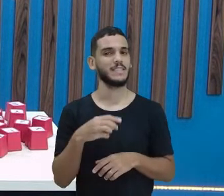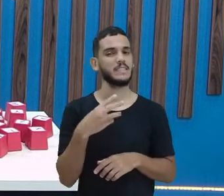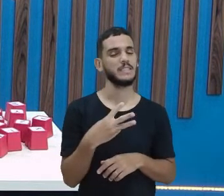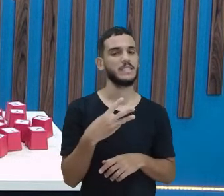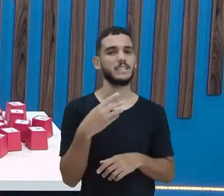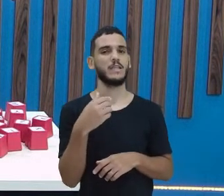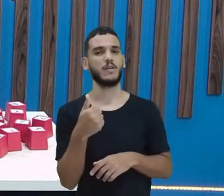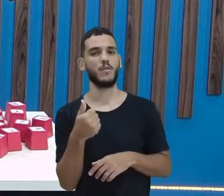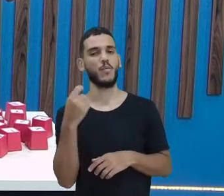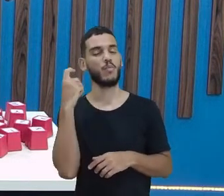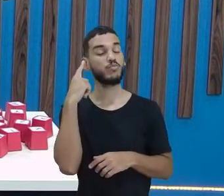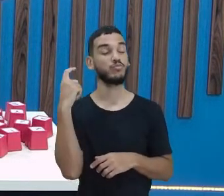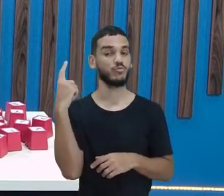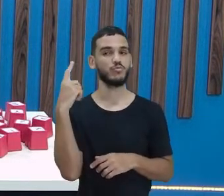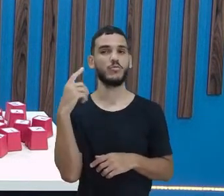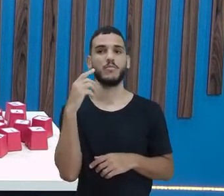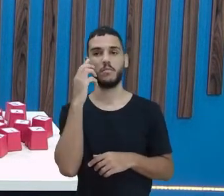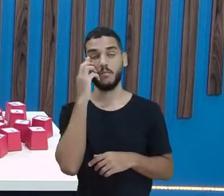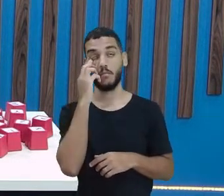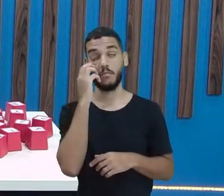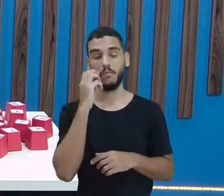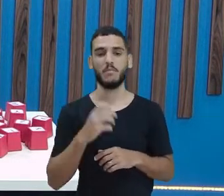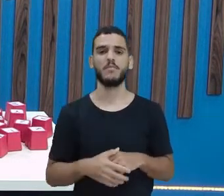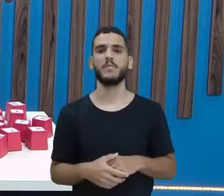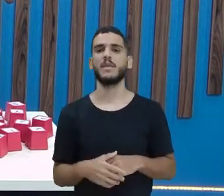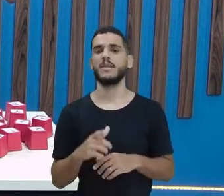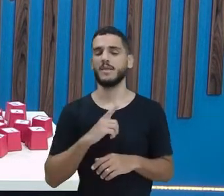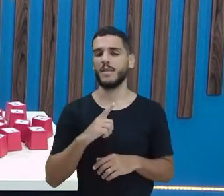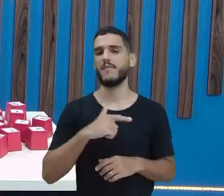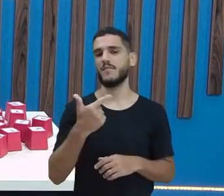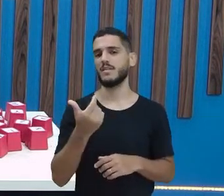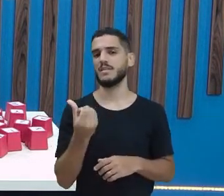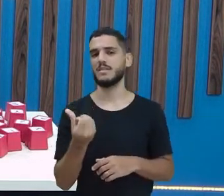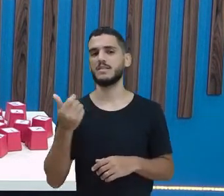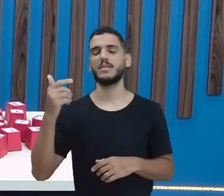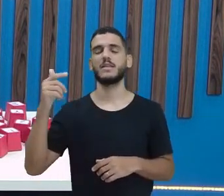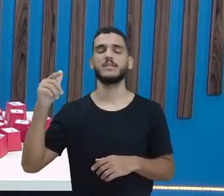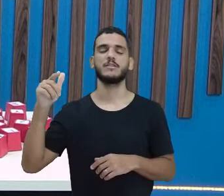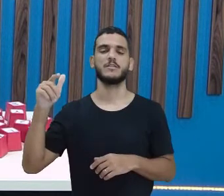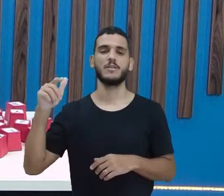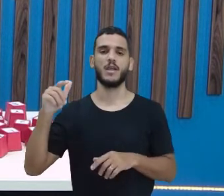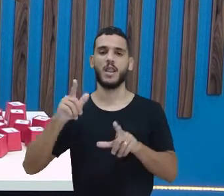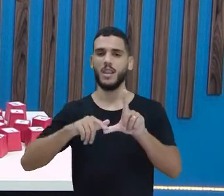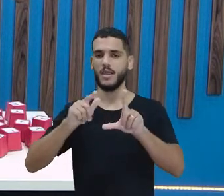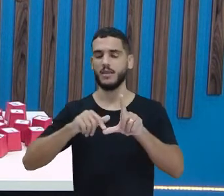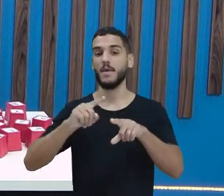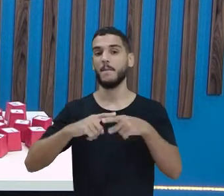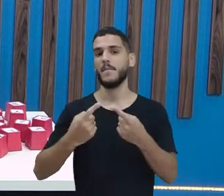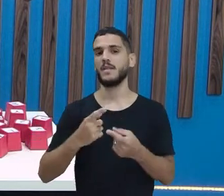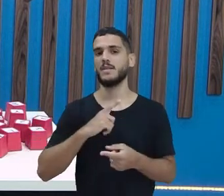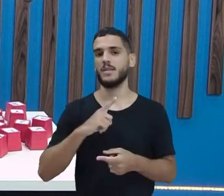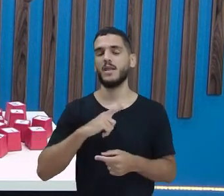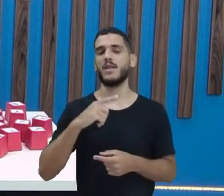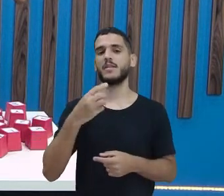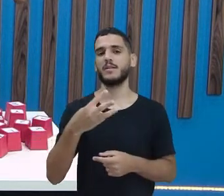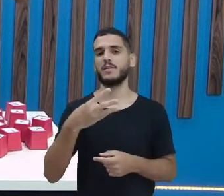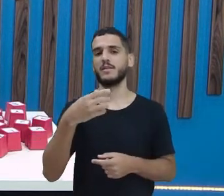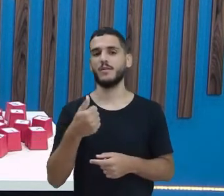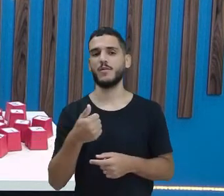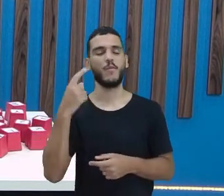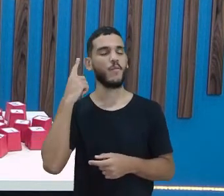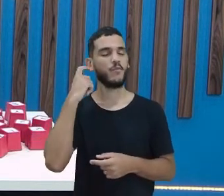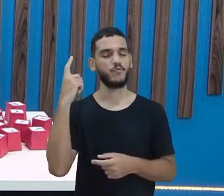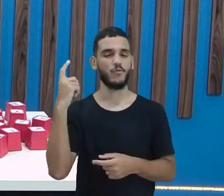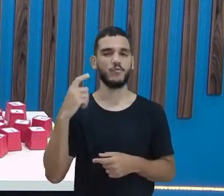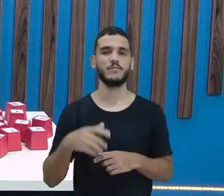31 sons, tá? Então, a gente tem 26 letras, mas tem 31 sons. Eu agora vou chamar